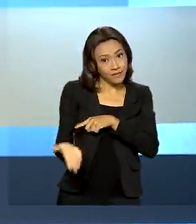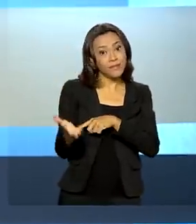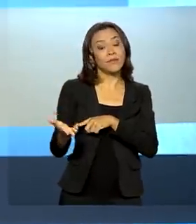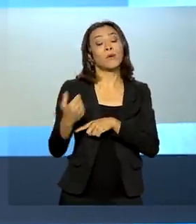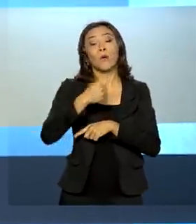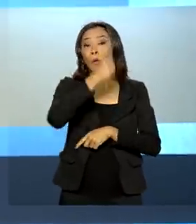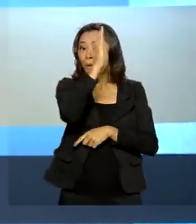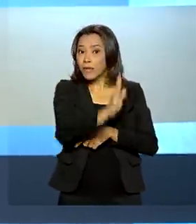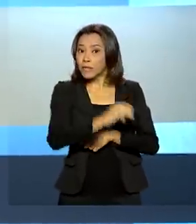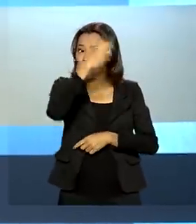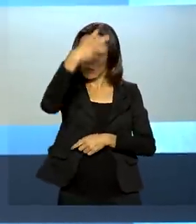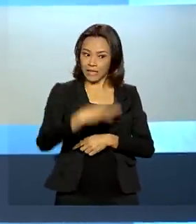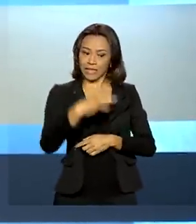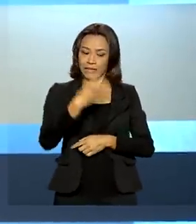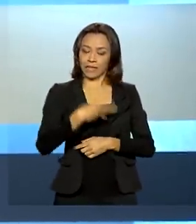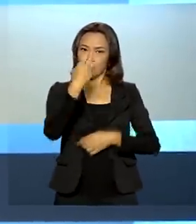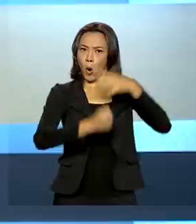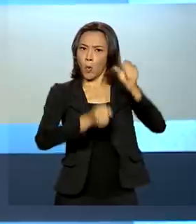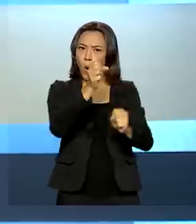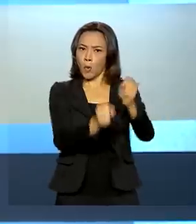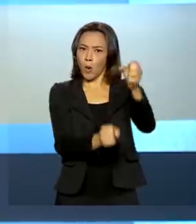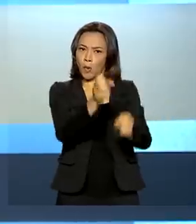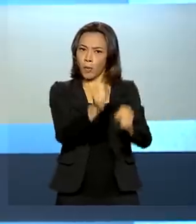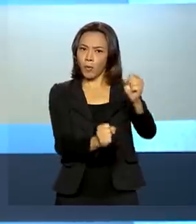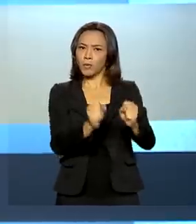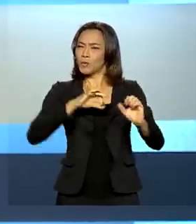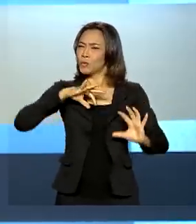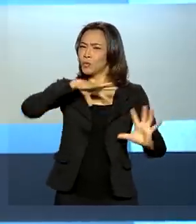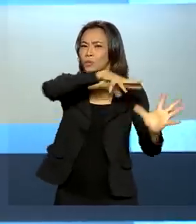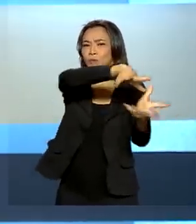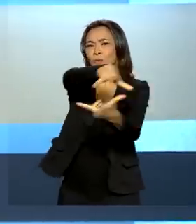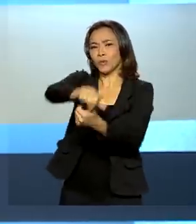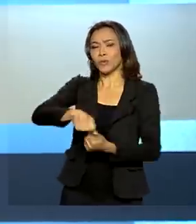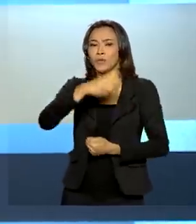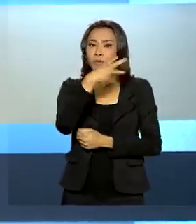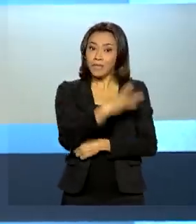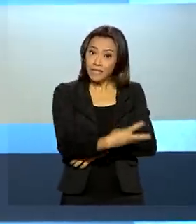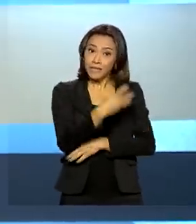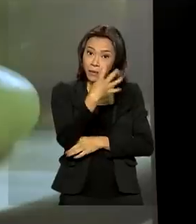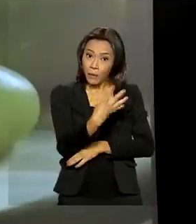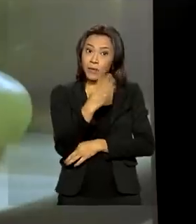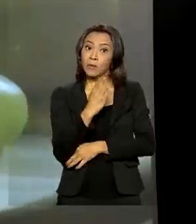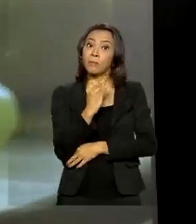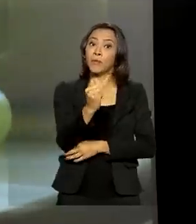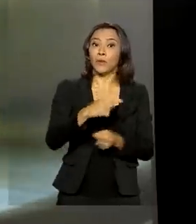o terceiro maior produtor de leite do mundo. São 34 bilhões de litros por ano.